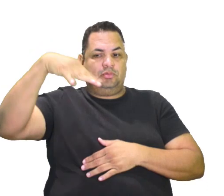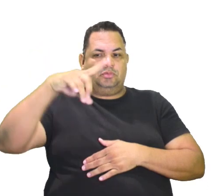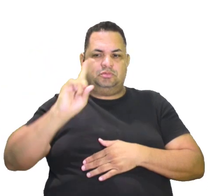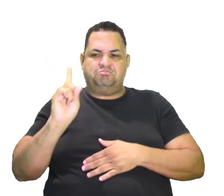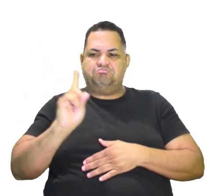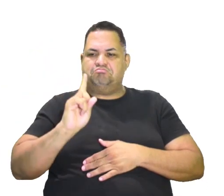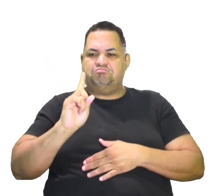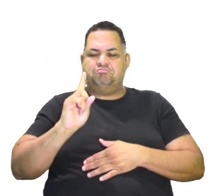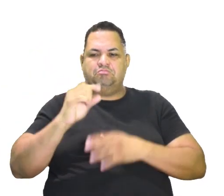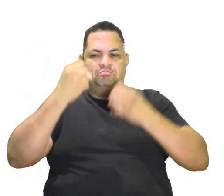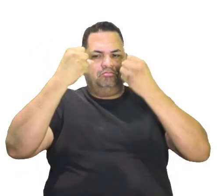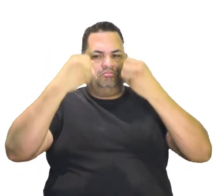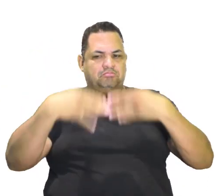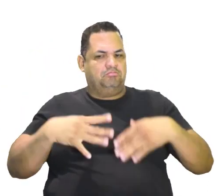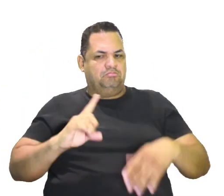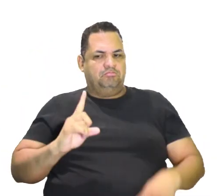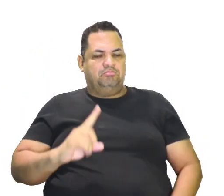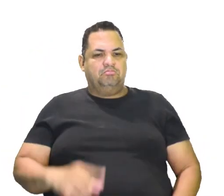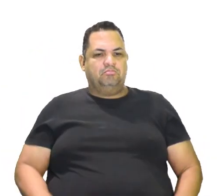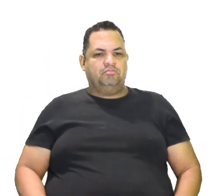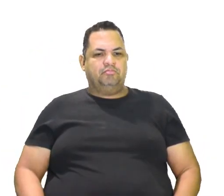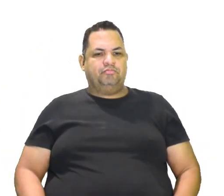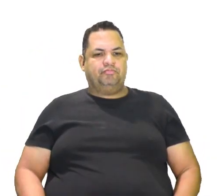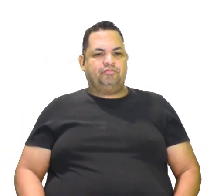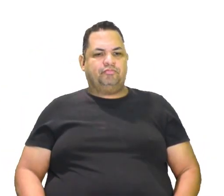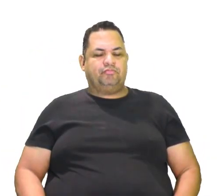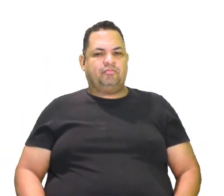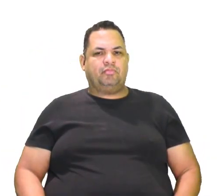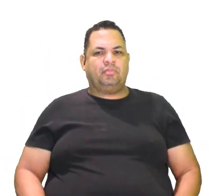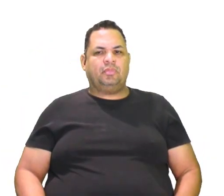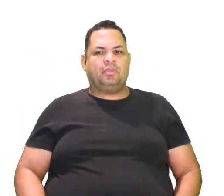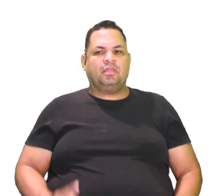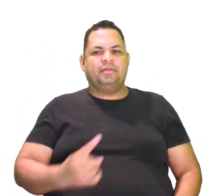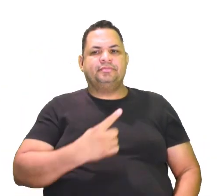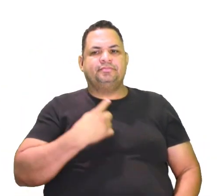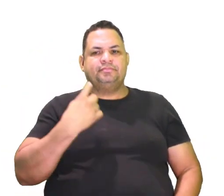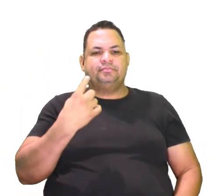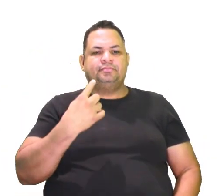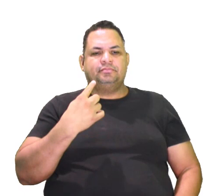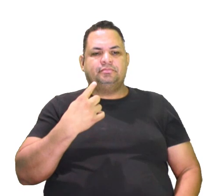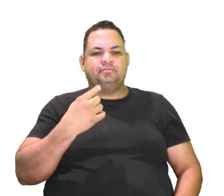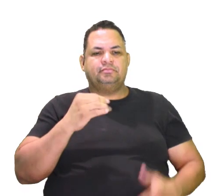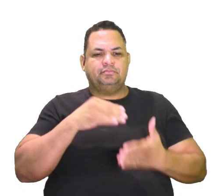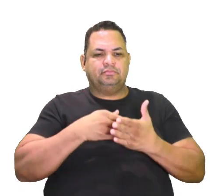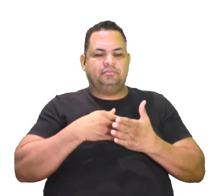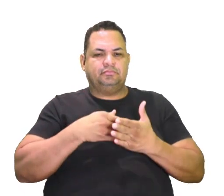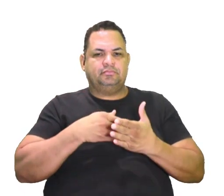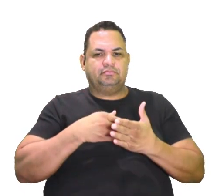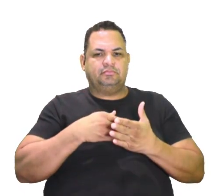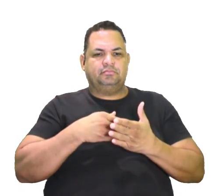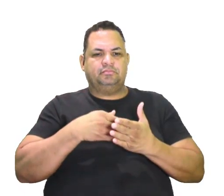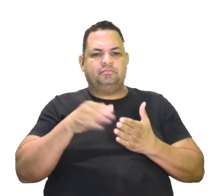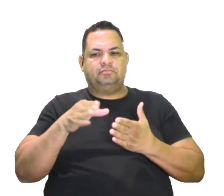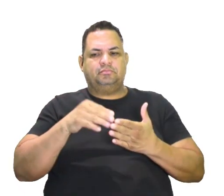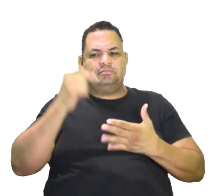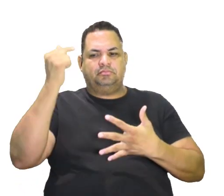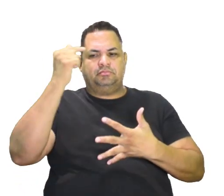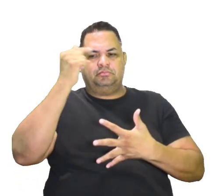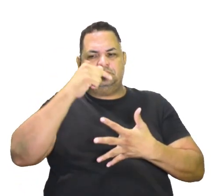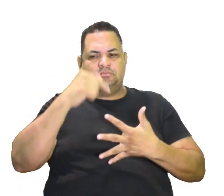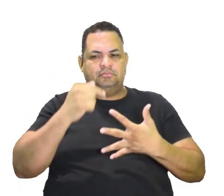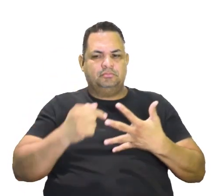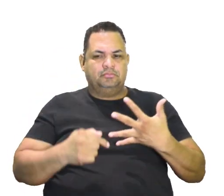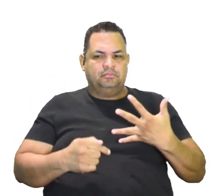nem menos, muito menos do barroco. Então, nós já eliminamos aí várias